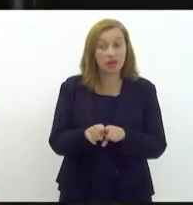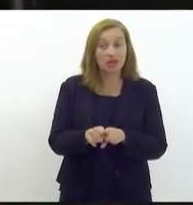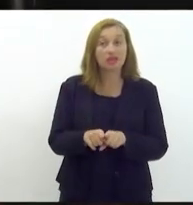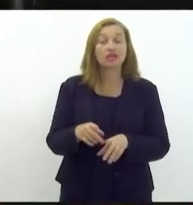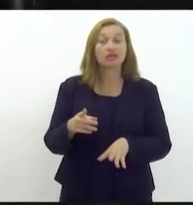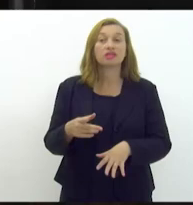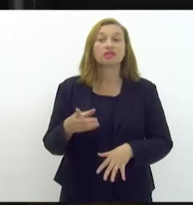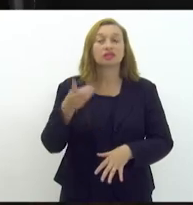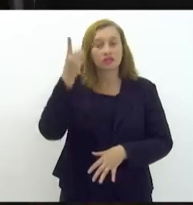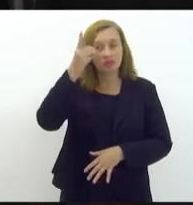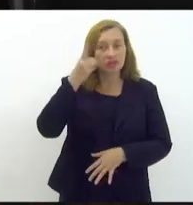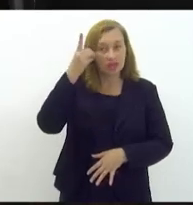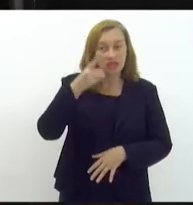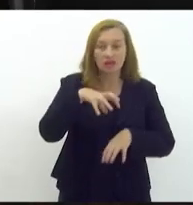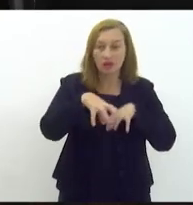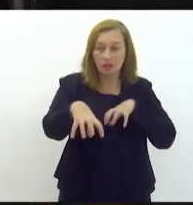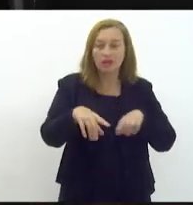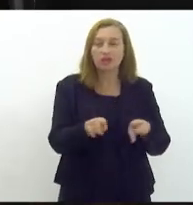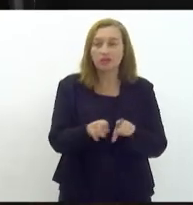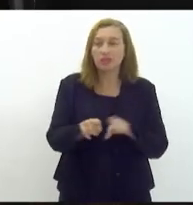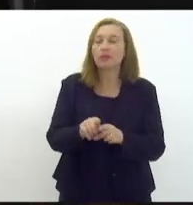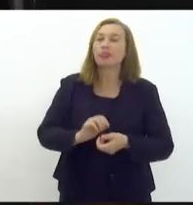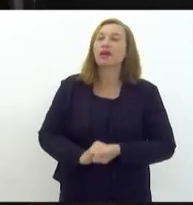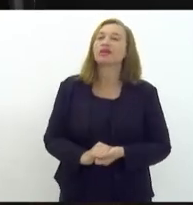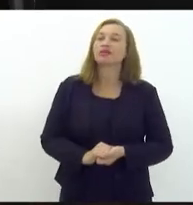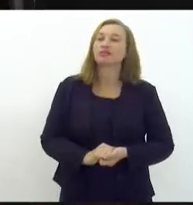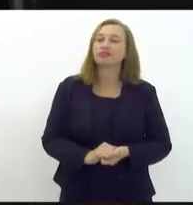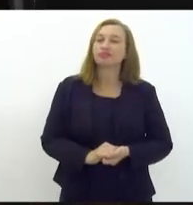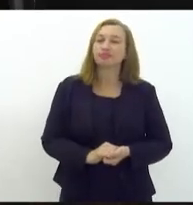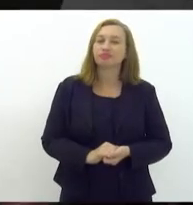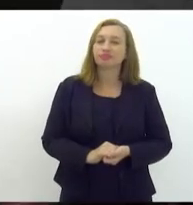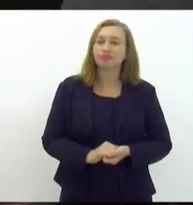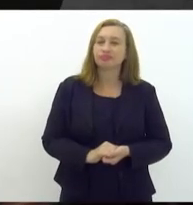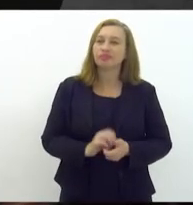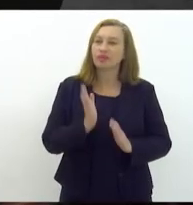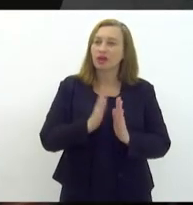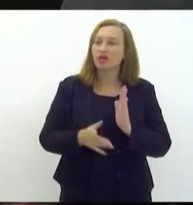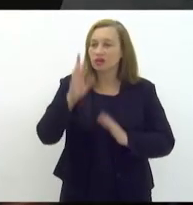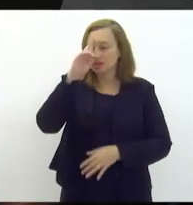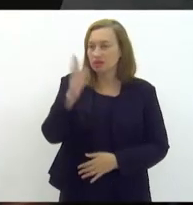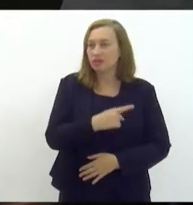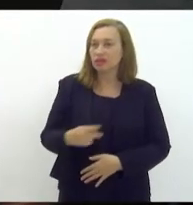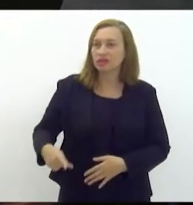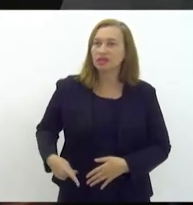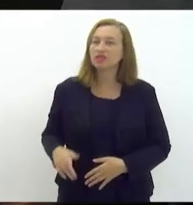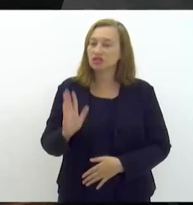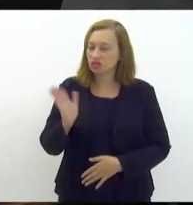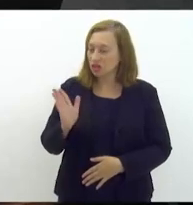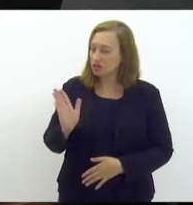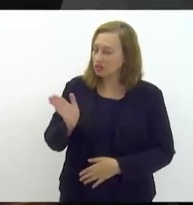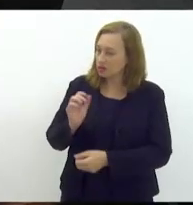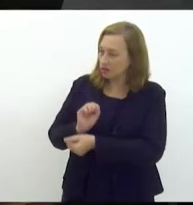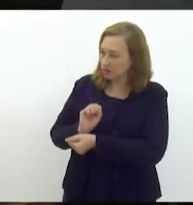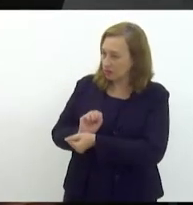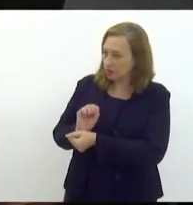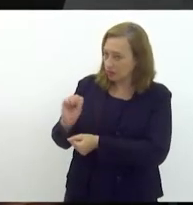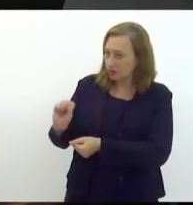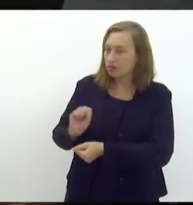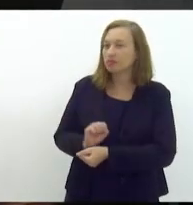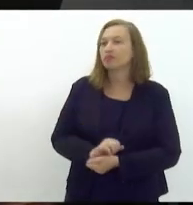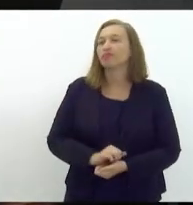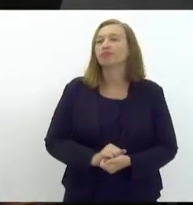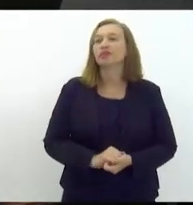deputados no sistema remoto. Então, pela ordem, senhora presidente. Já concedo, já concedo a vossa excelência.